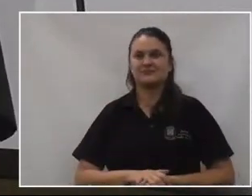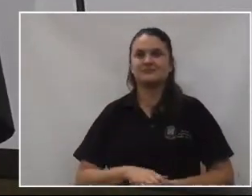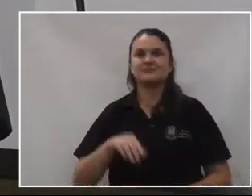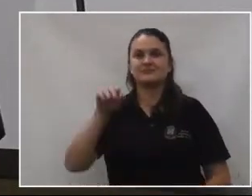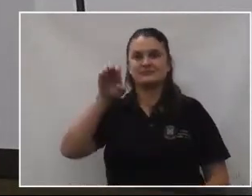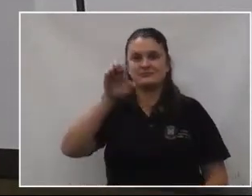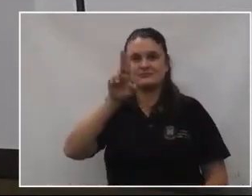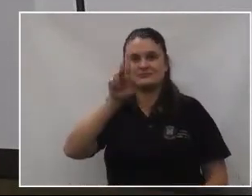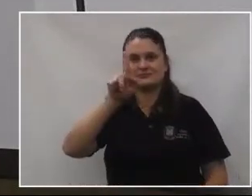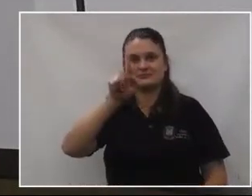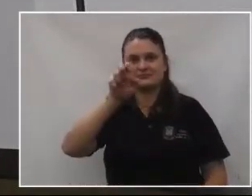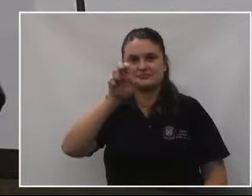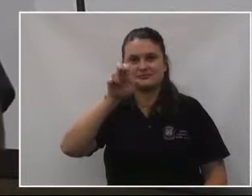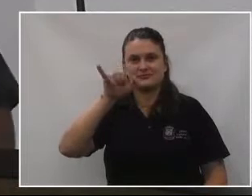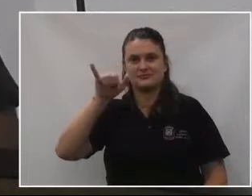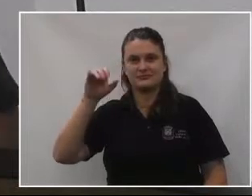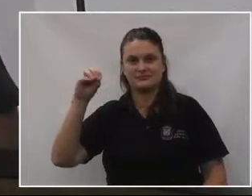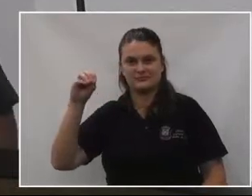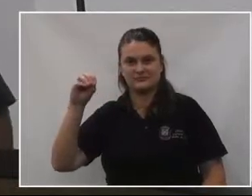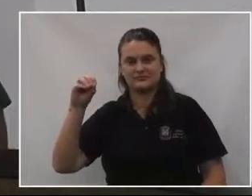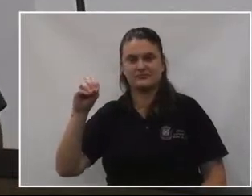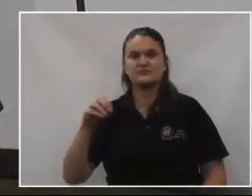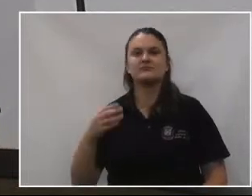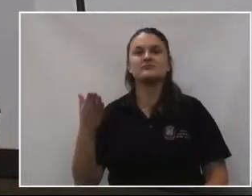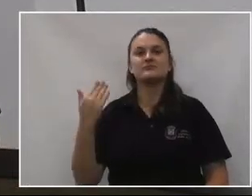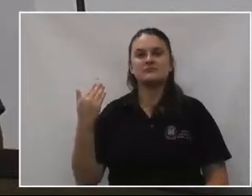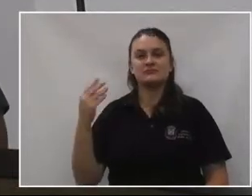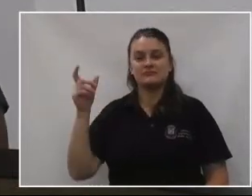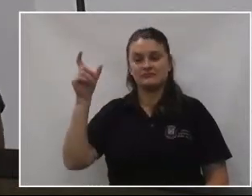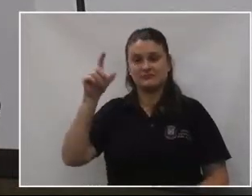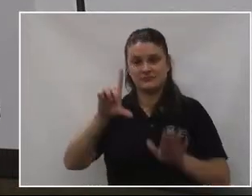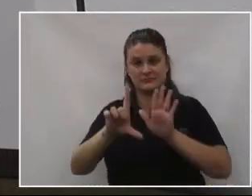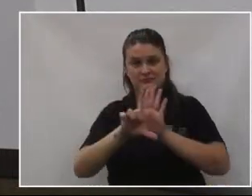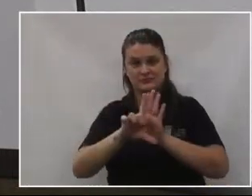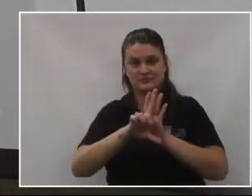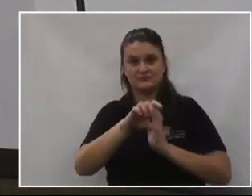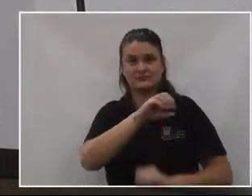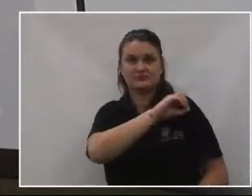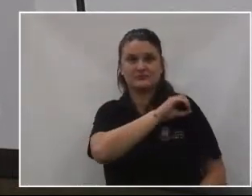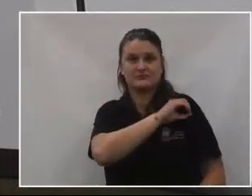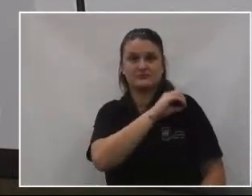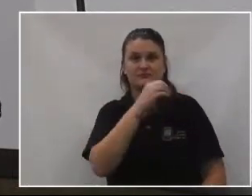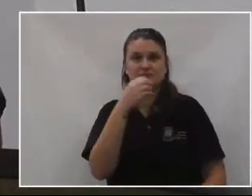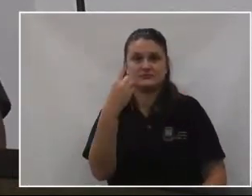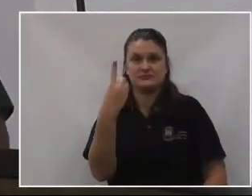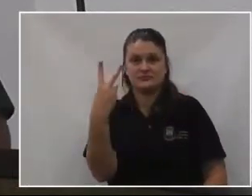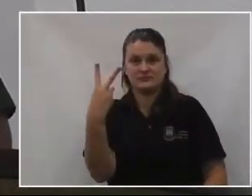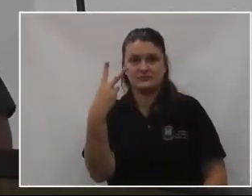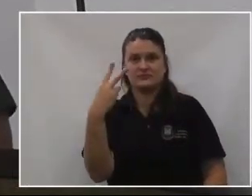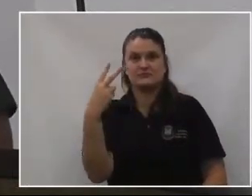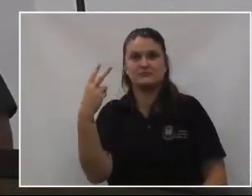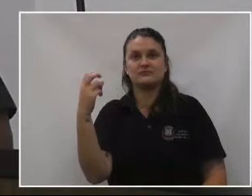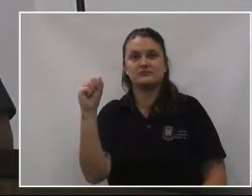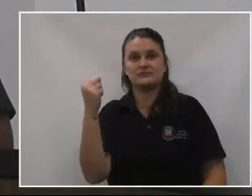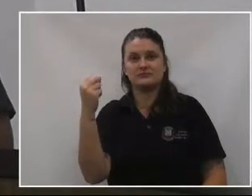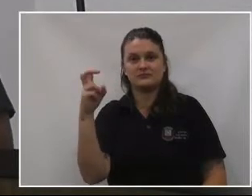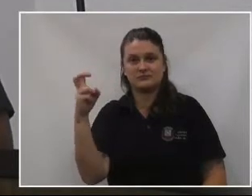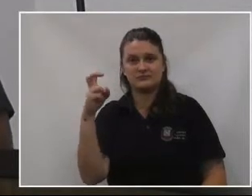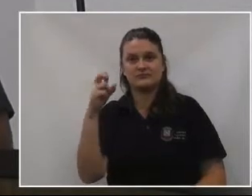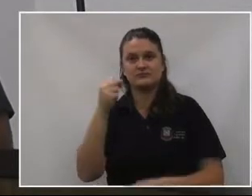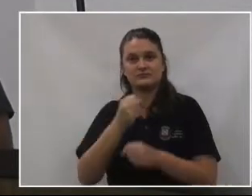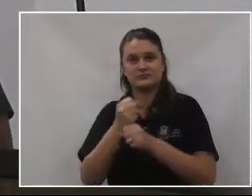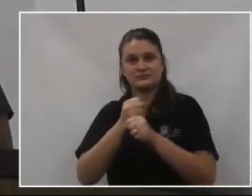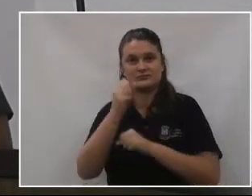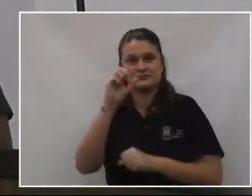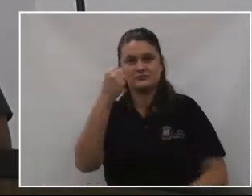Eugênio Covalcuc. Então, através da lei número 1285, de 83,